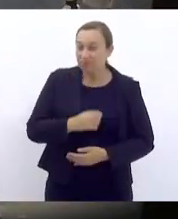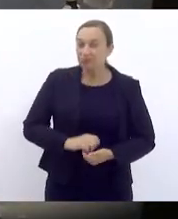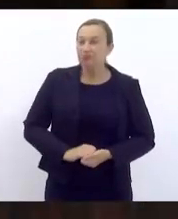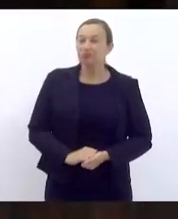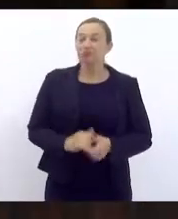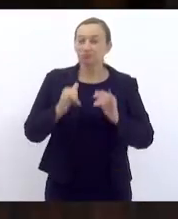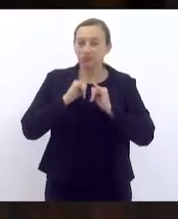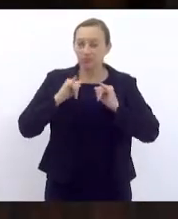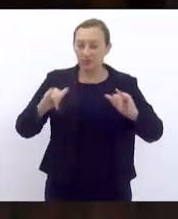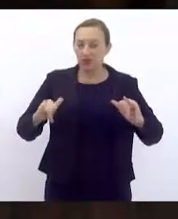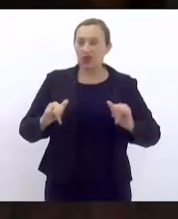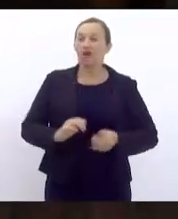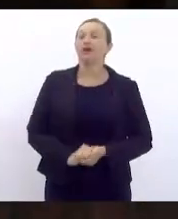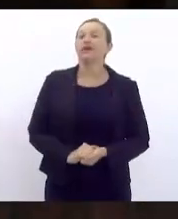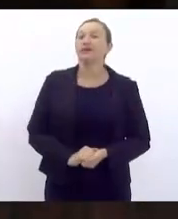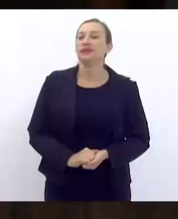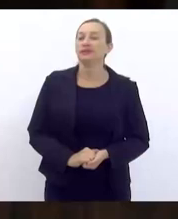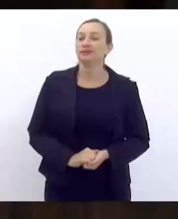Anuncio